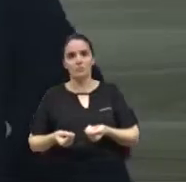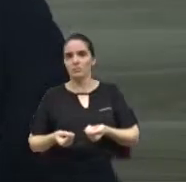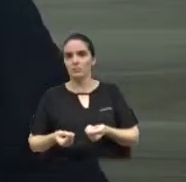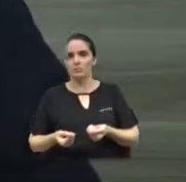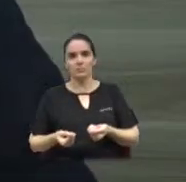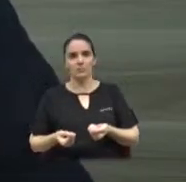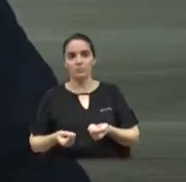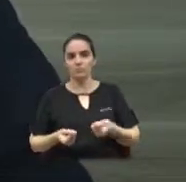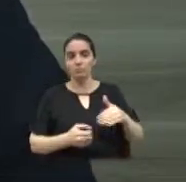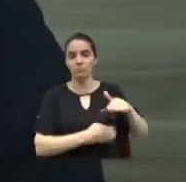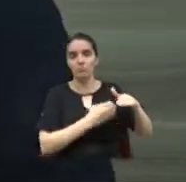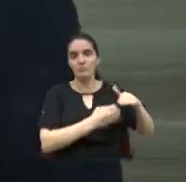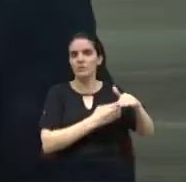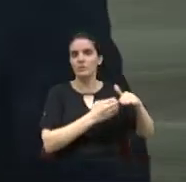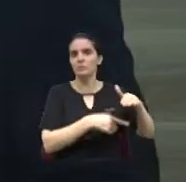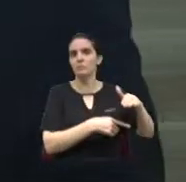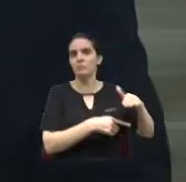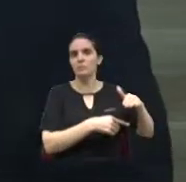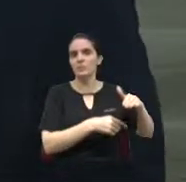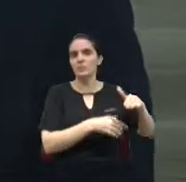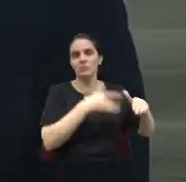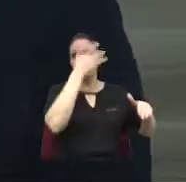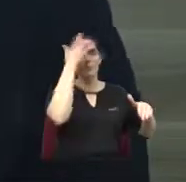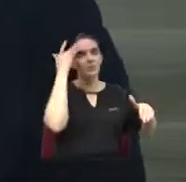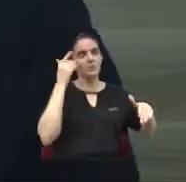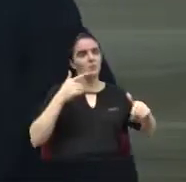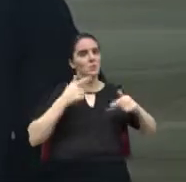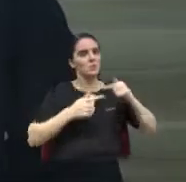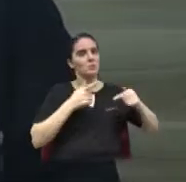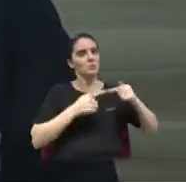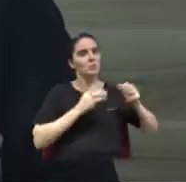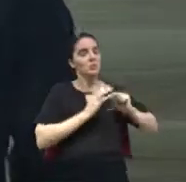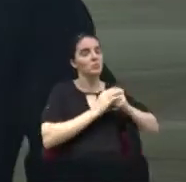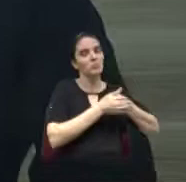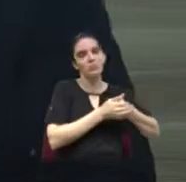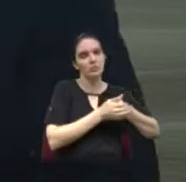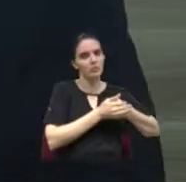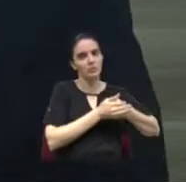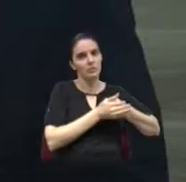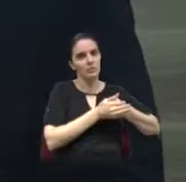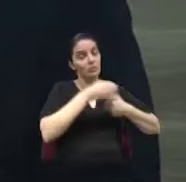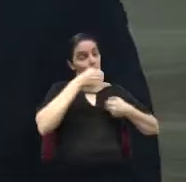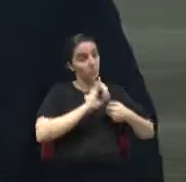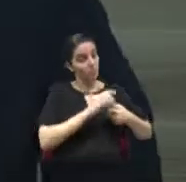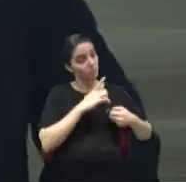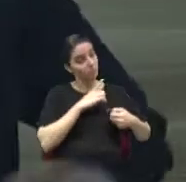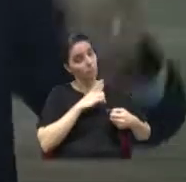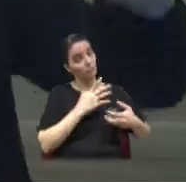supostas empresas que têm um padrinho político, acobertando, se assim houver,